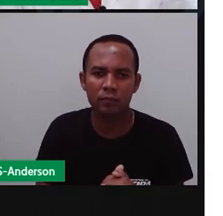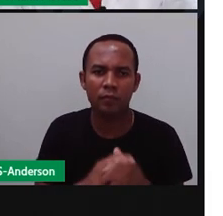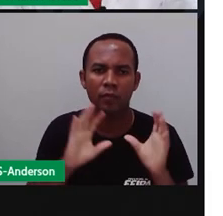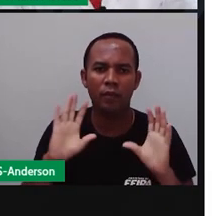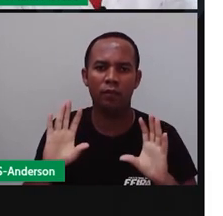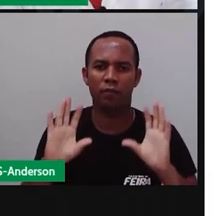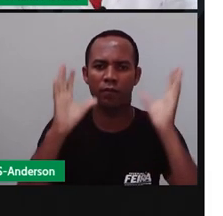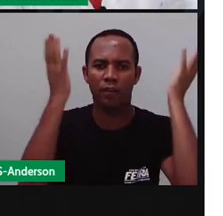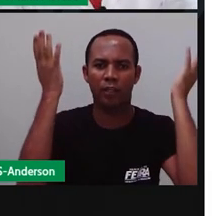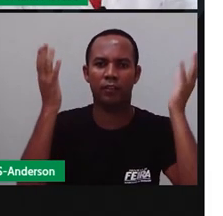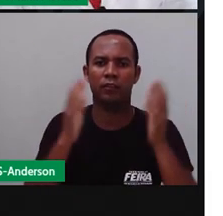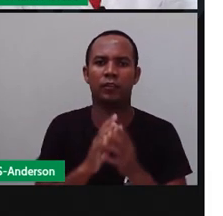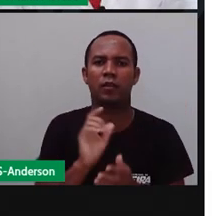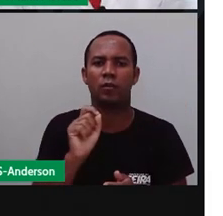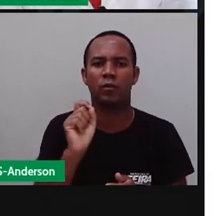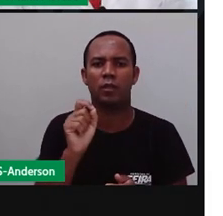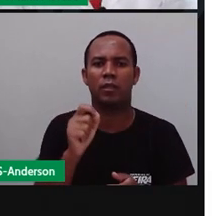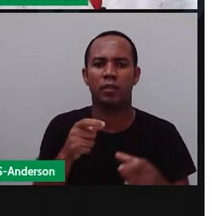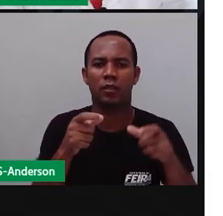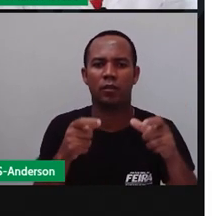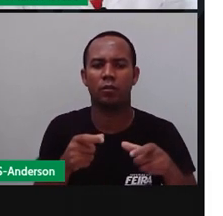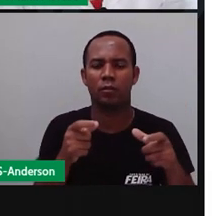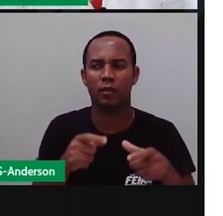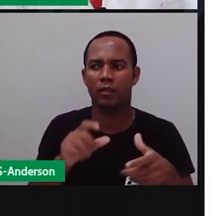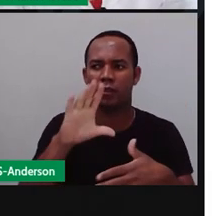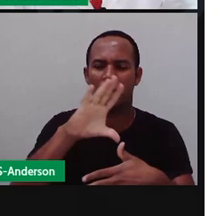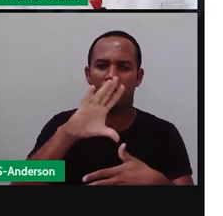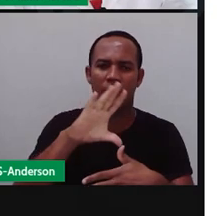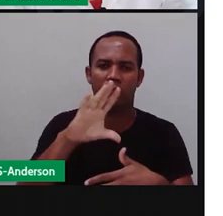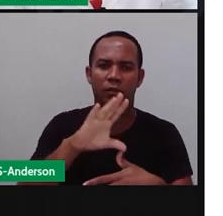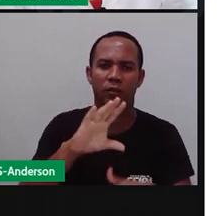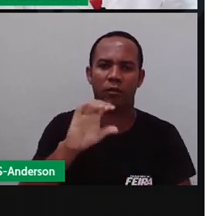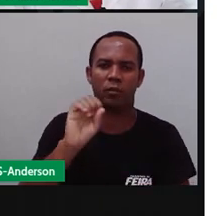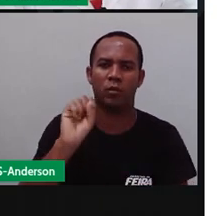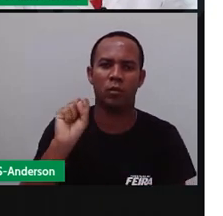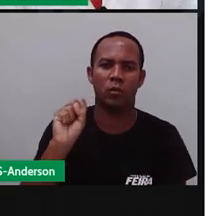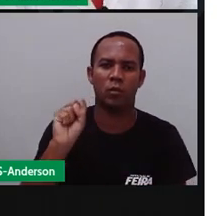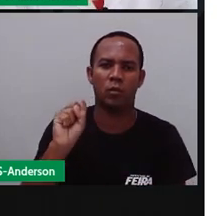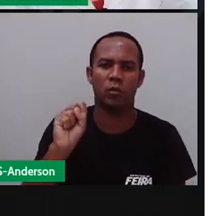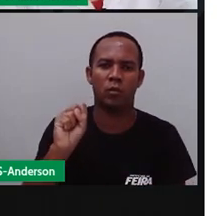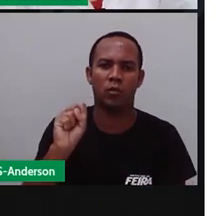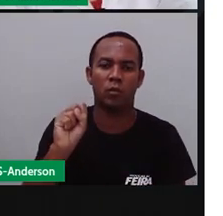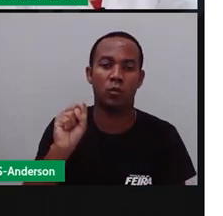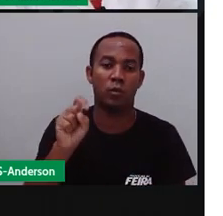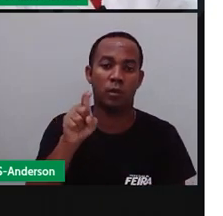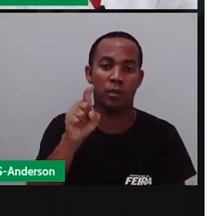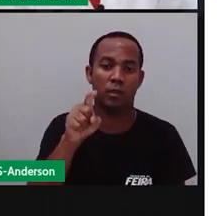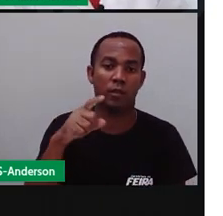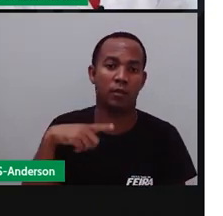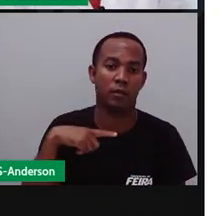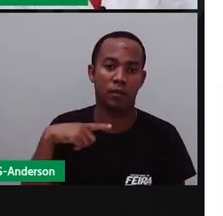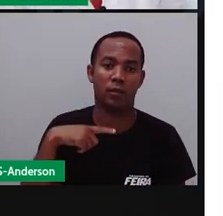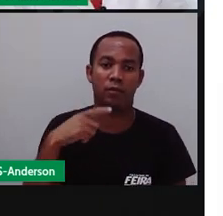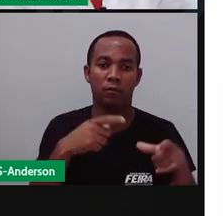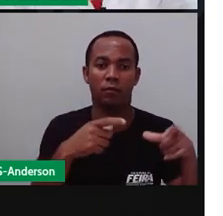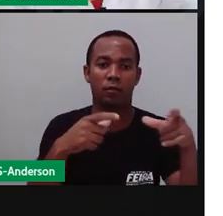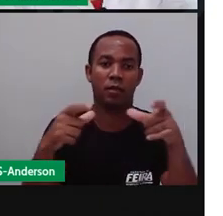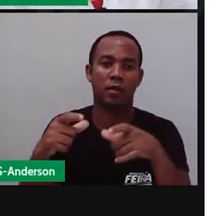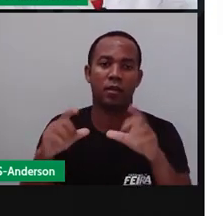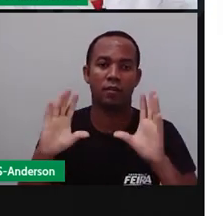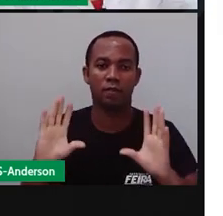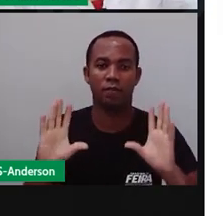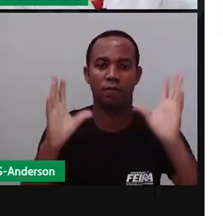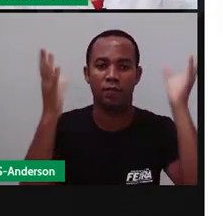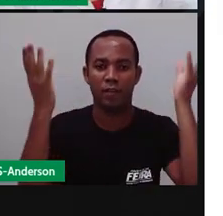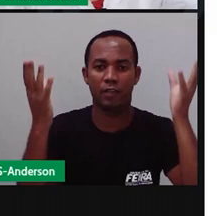Festa junina na região sudeste, que é onde está aqui em Minas, Rio de Janeiro, São Paulo, Espírito Santo. A festa junina